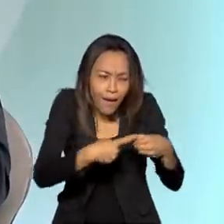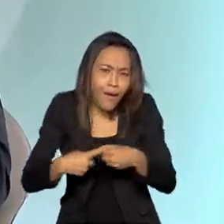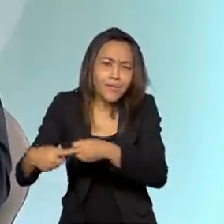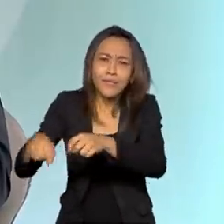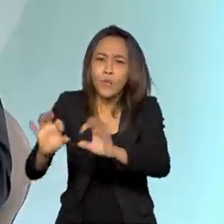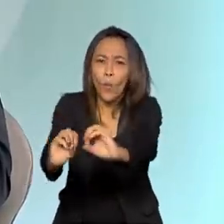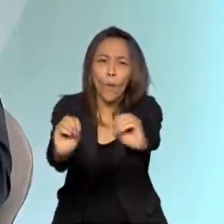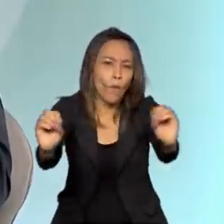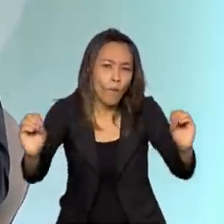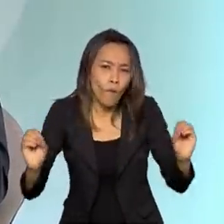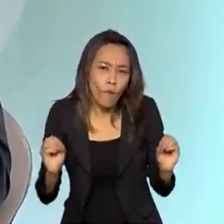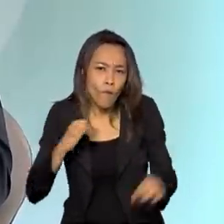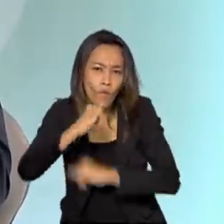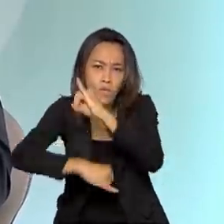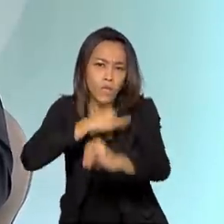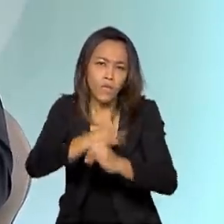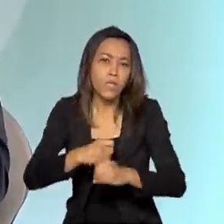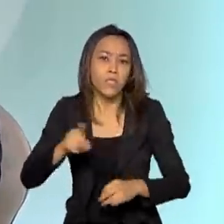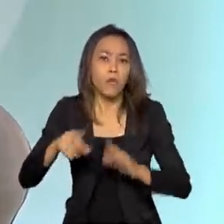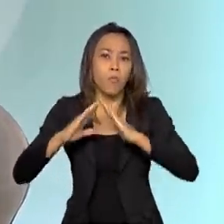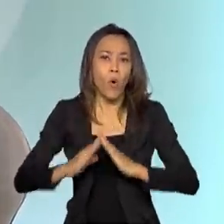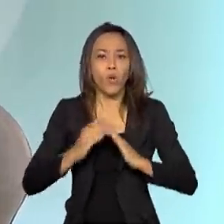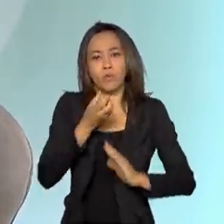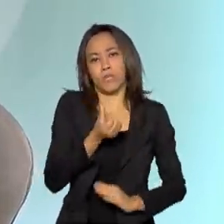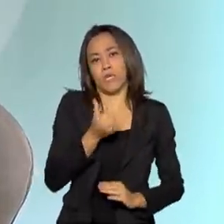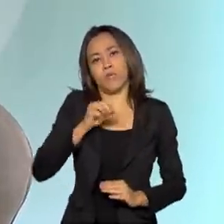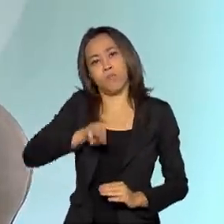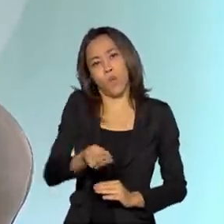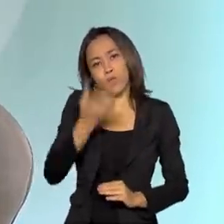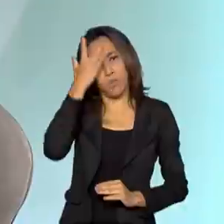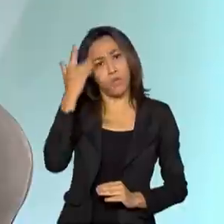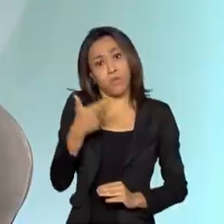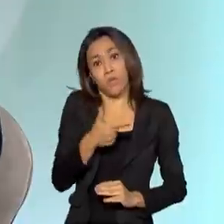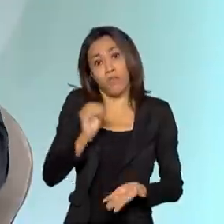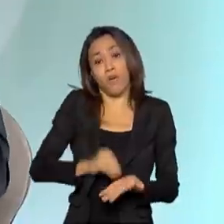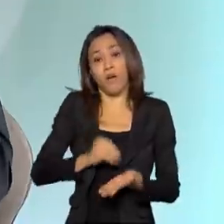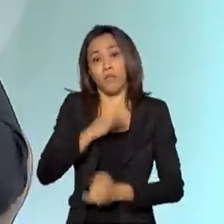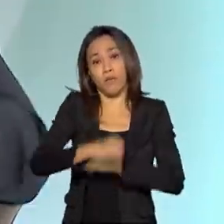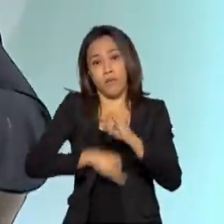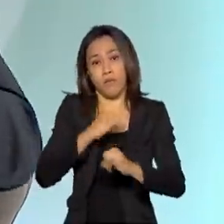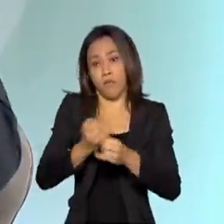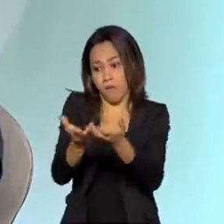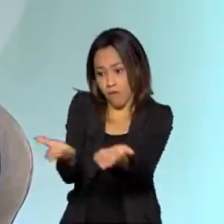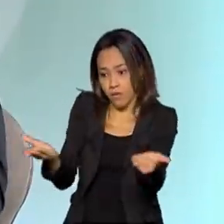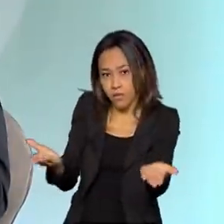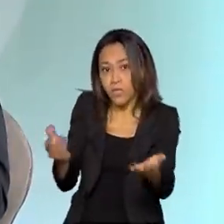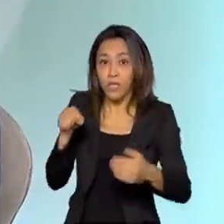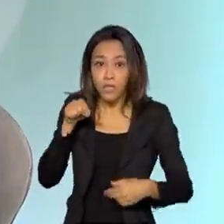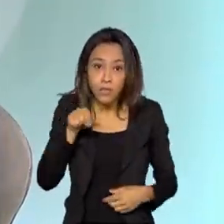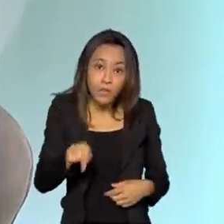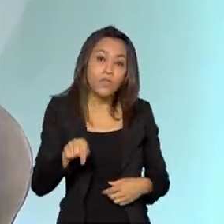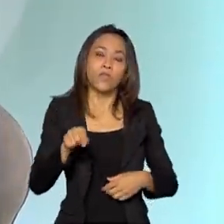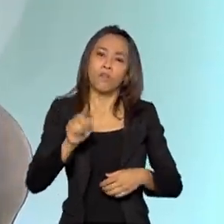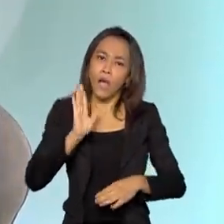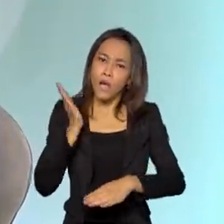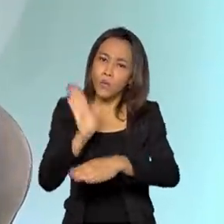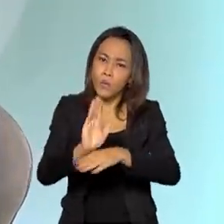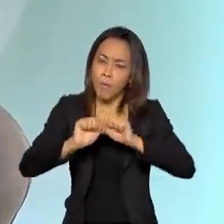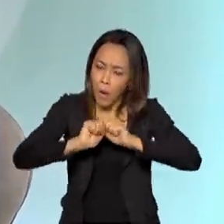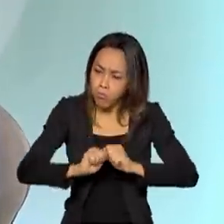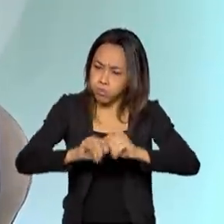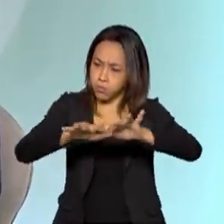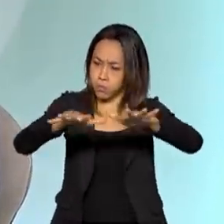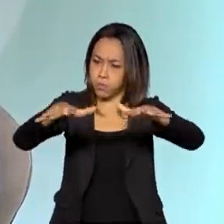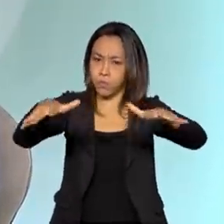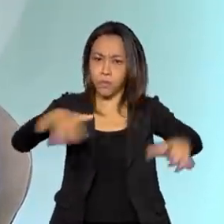onde residem, salvo melhor juízo, 6 milhões de brasileiros que não têm cobertura ainda. Isso também vai contribuir para massificar a infraestrutura de conectividade